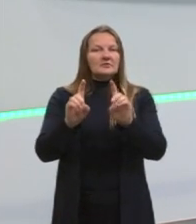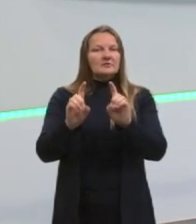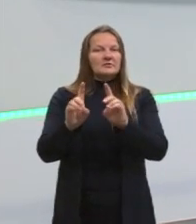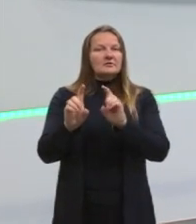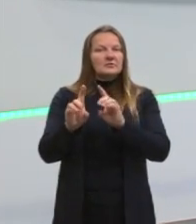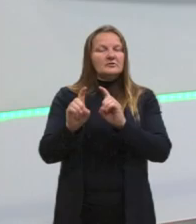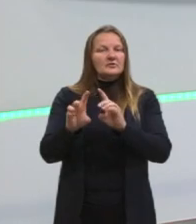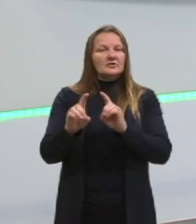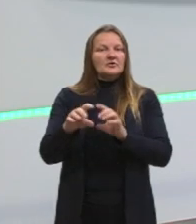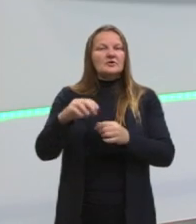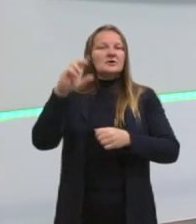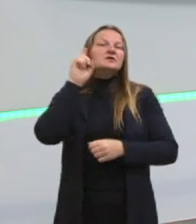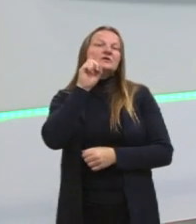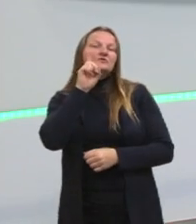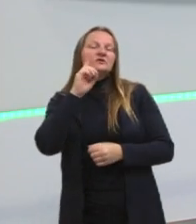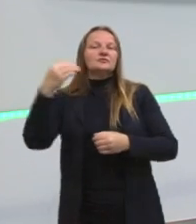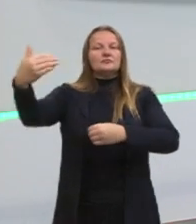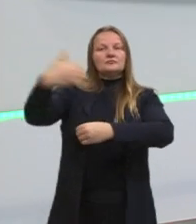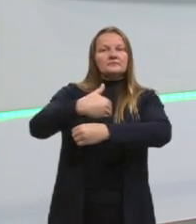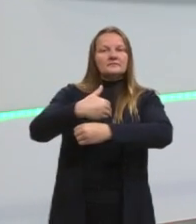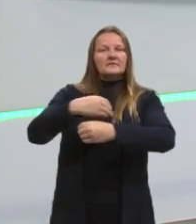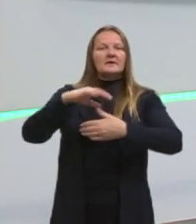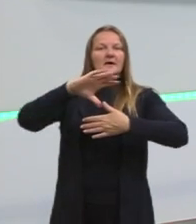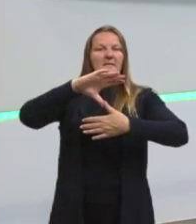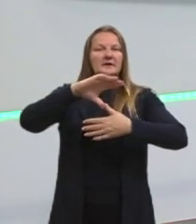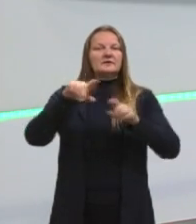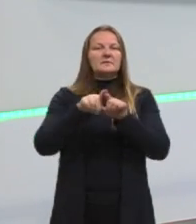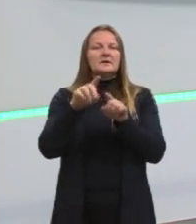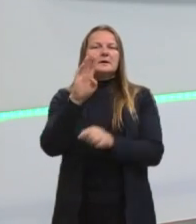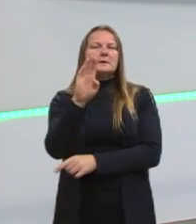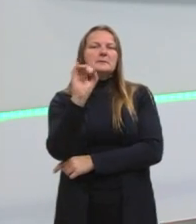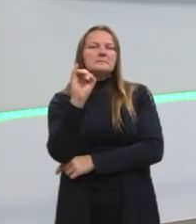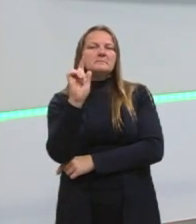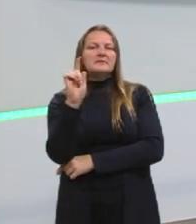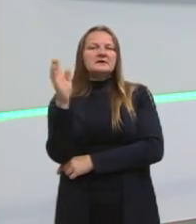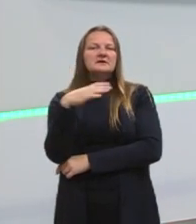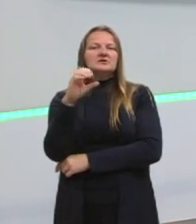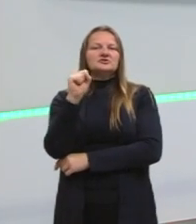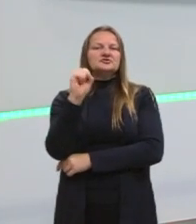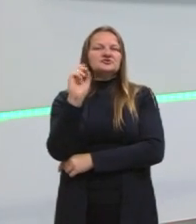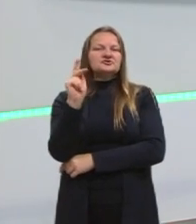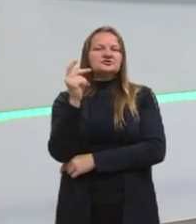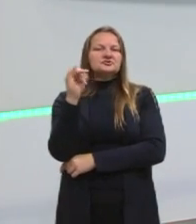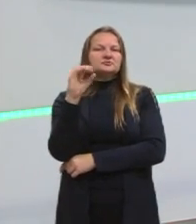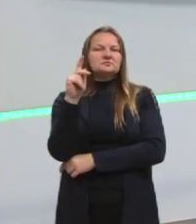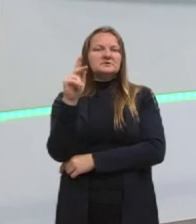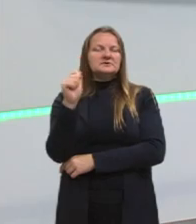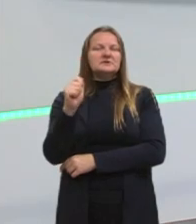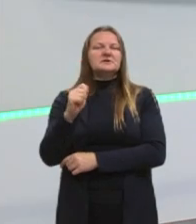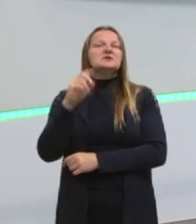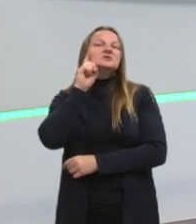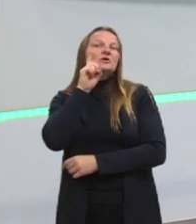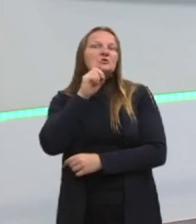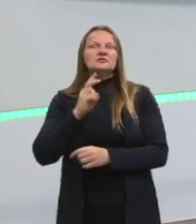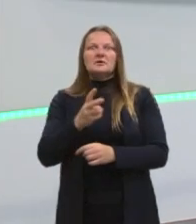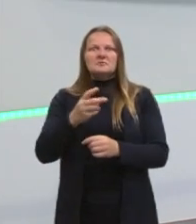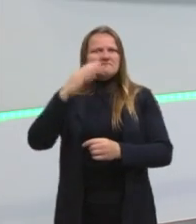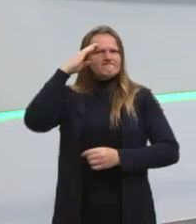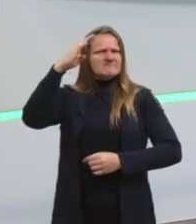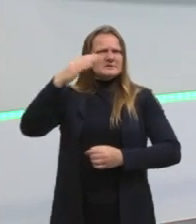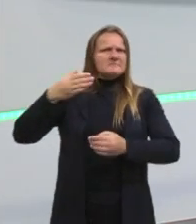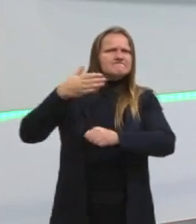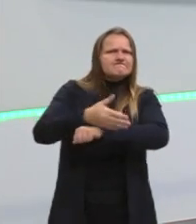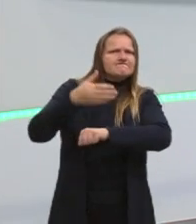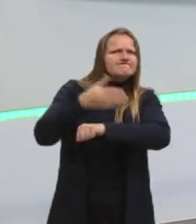América e não os países europeus, e do Big Stick, que é a doutrina que os Estados Unidos intervêm com forças militares.